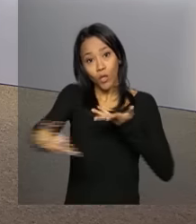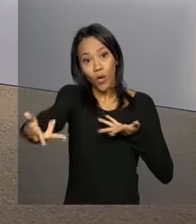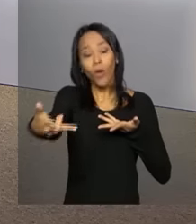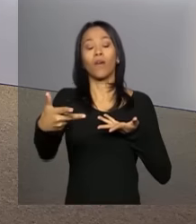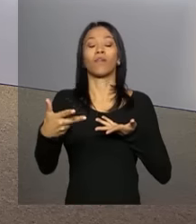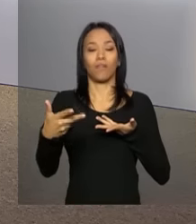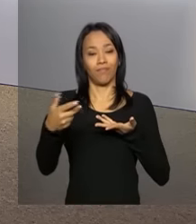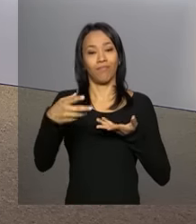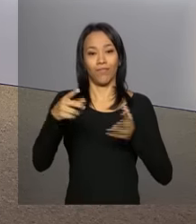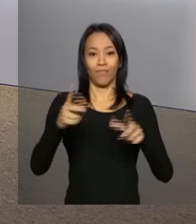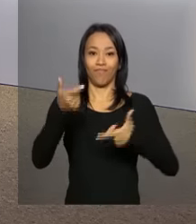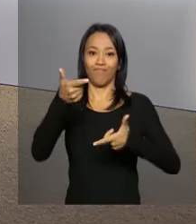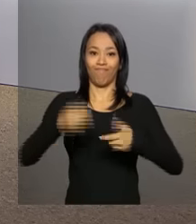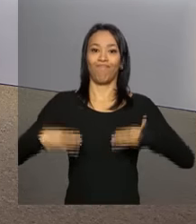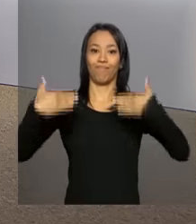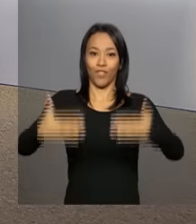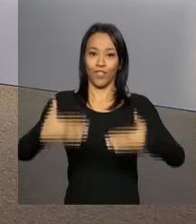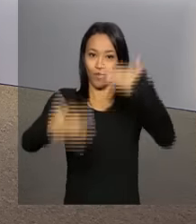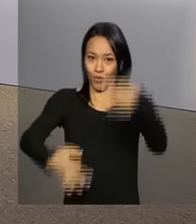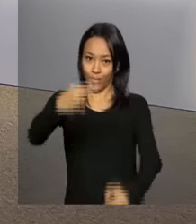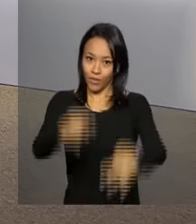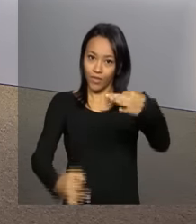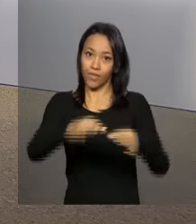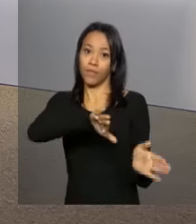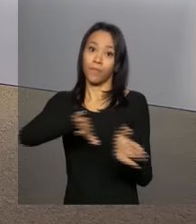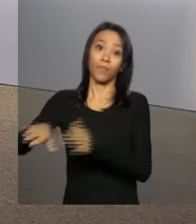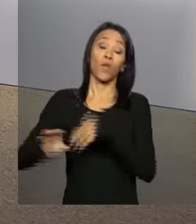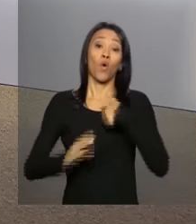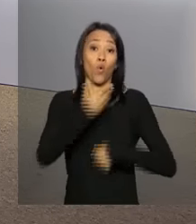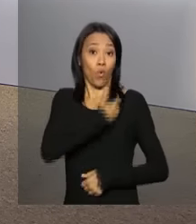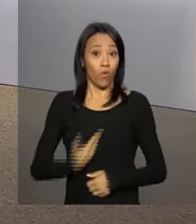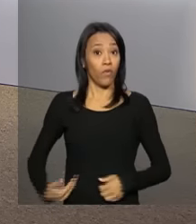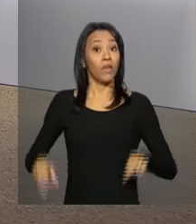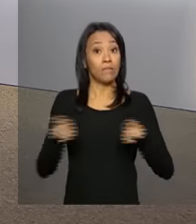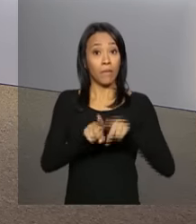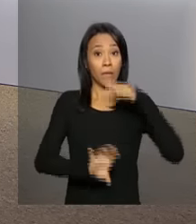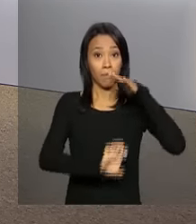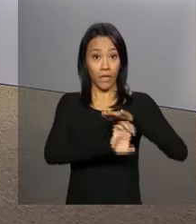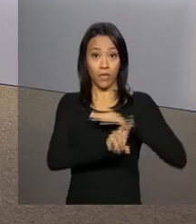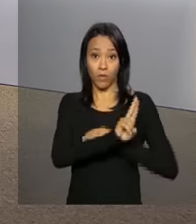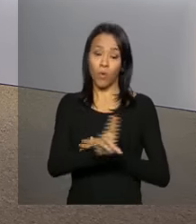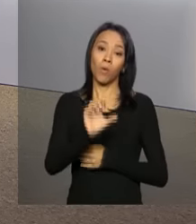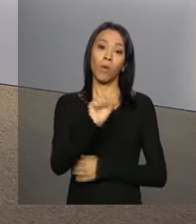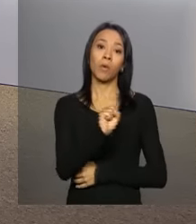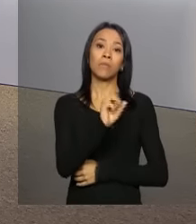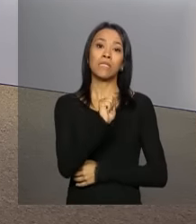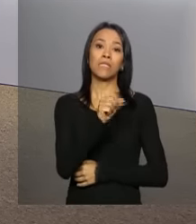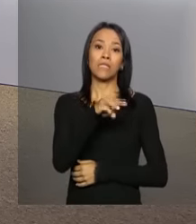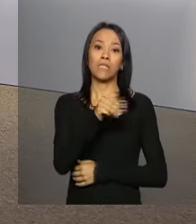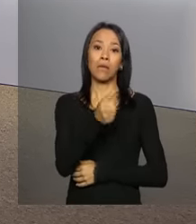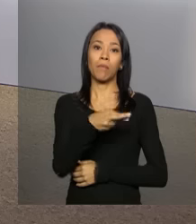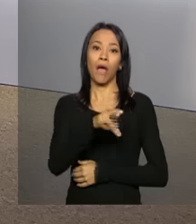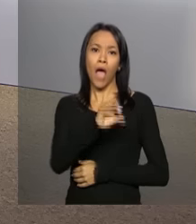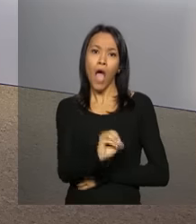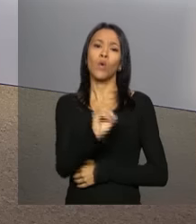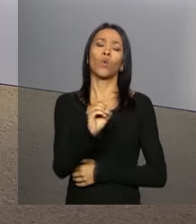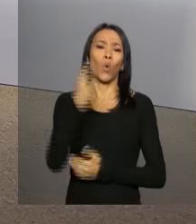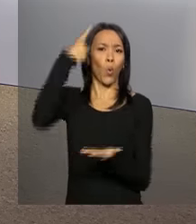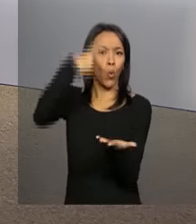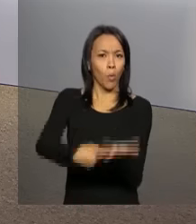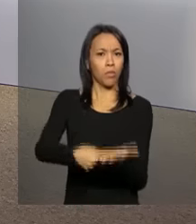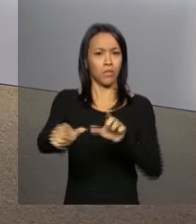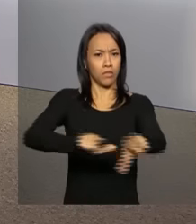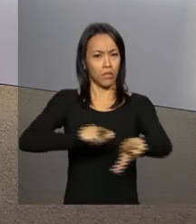Ministério da Justiça. O governo e a empresa Samarco assinaram nesta quarta-feira um acordo para a recuperação da bacia do Rio Doce,